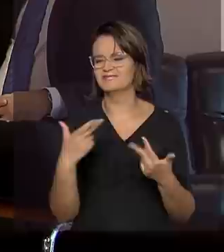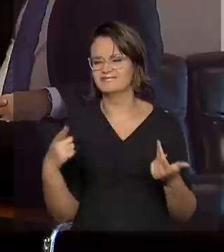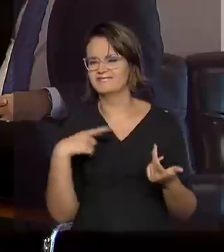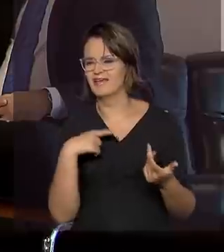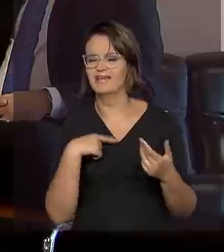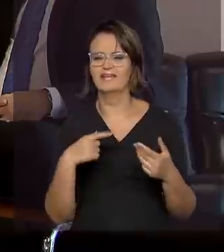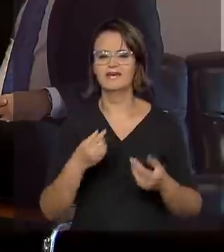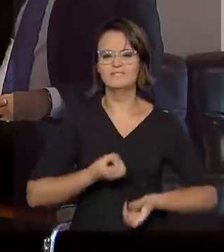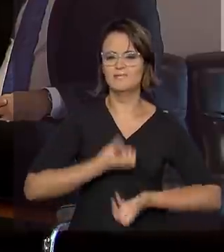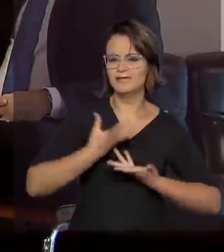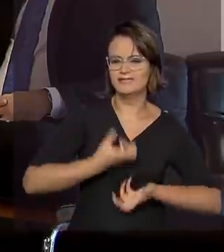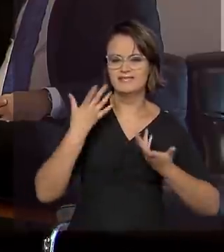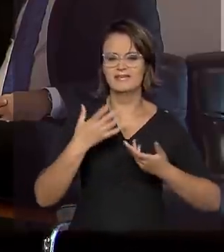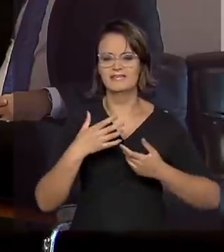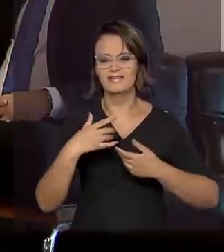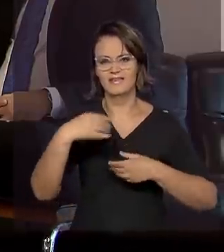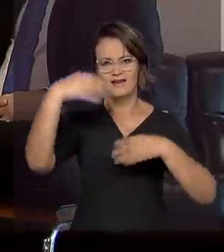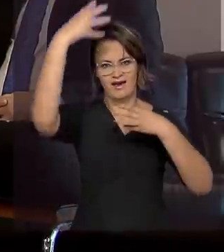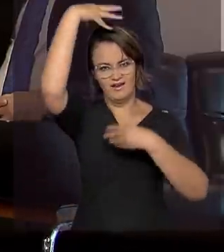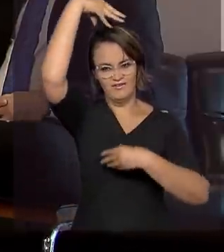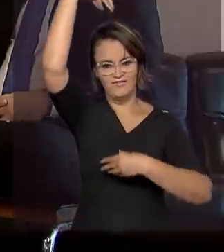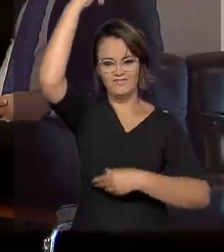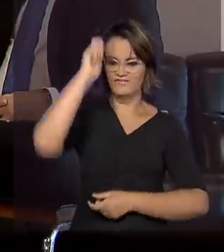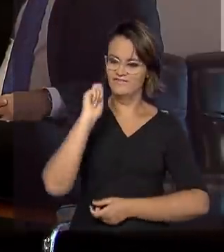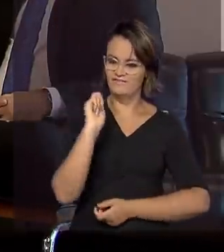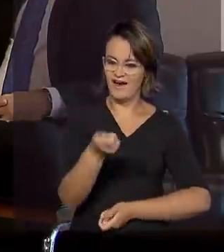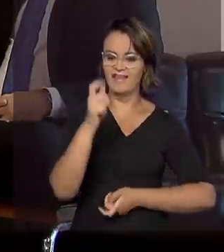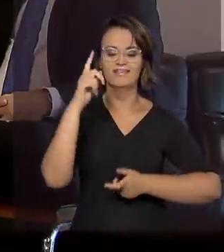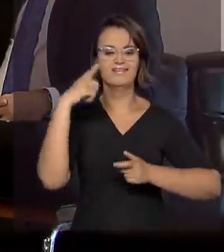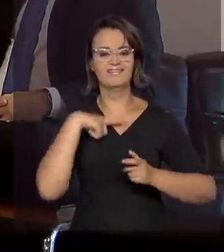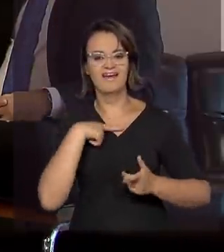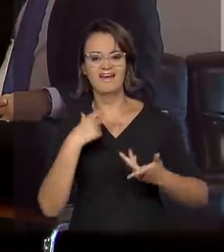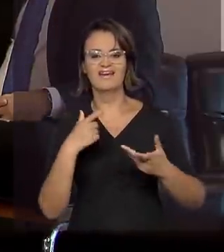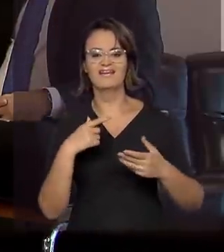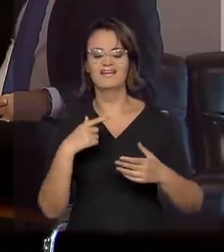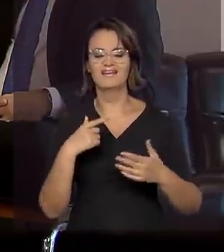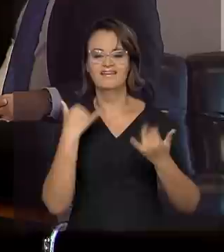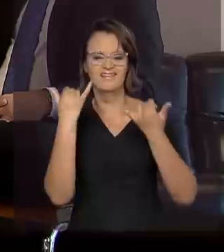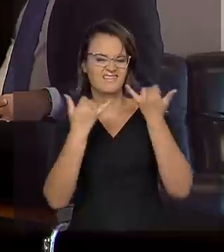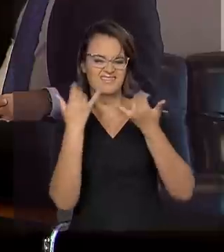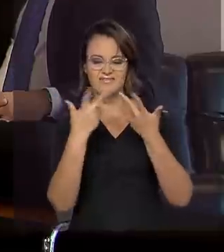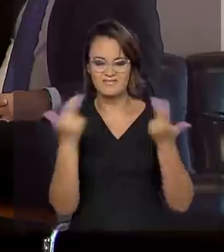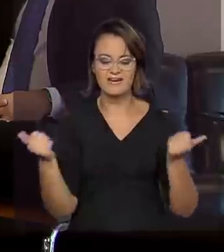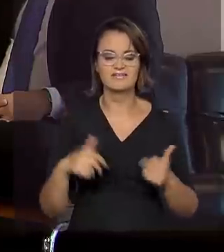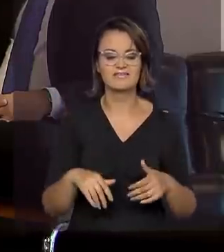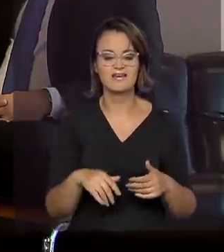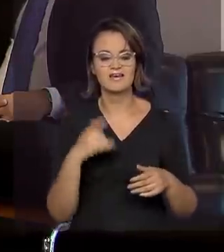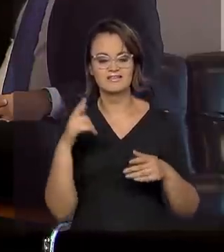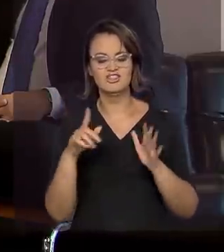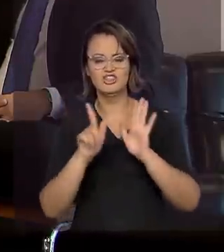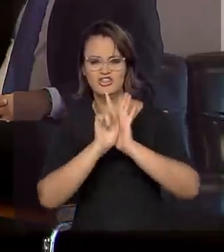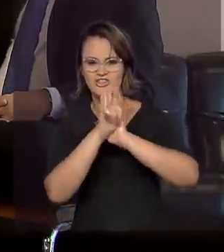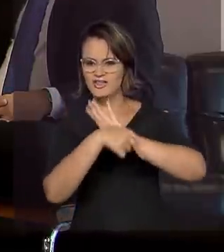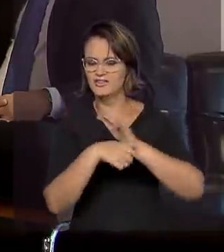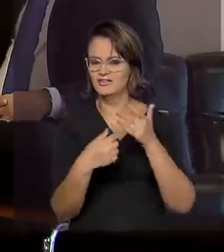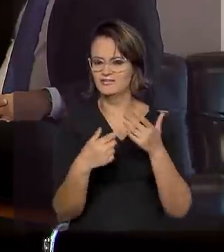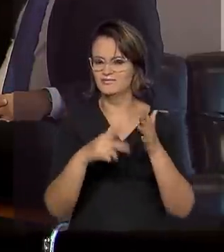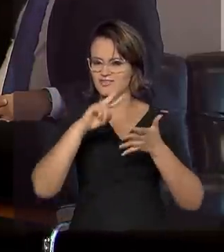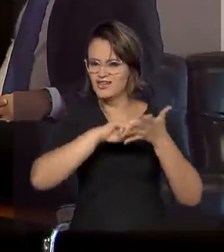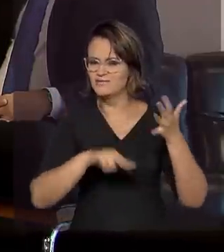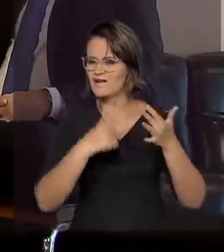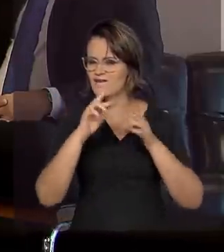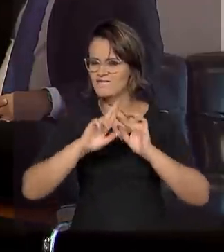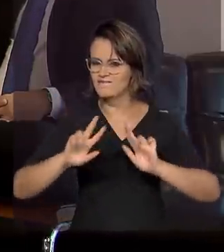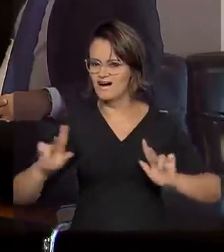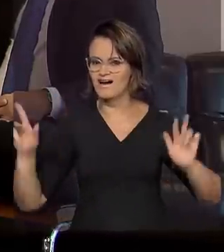parlendas, poesias, contos de fadas, fábulas, enfim, são vários os gêneros literários. Nós também